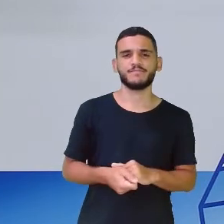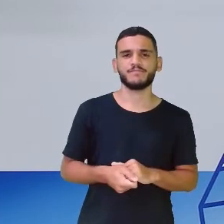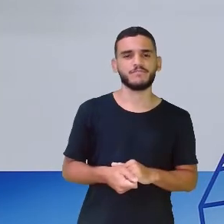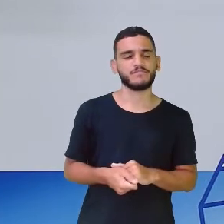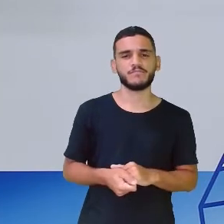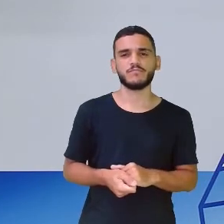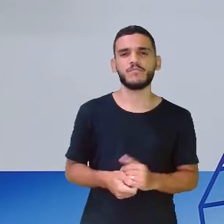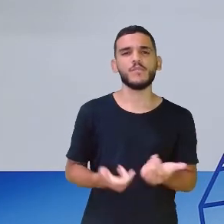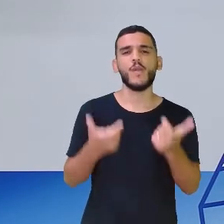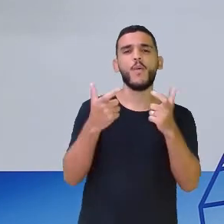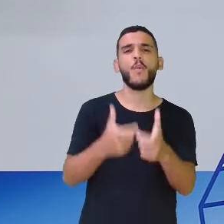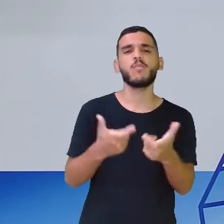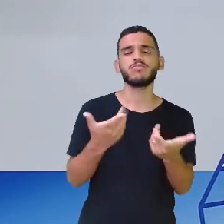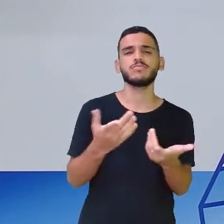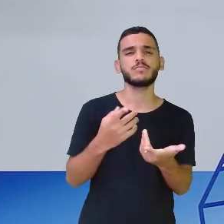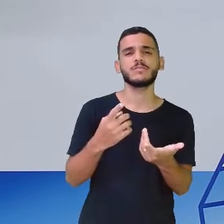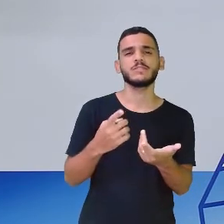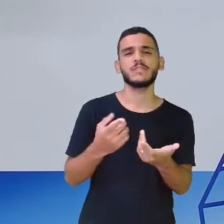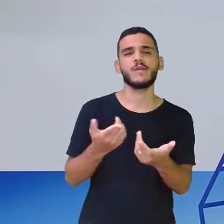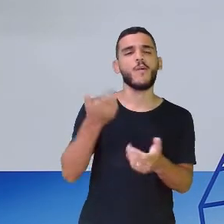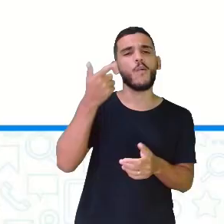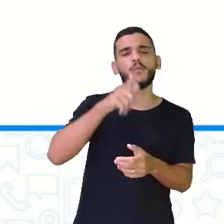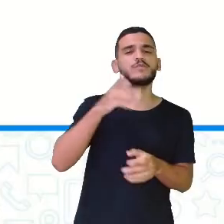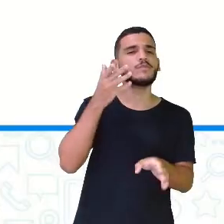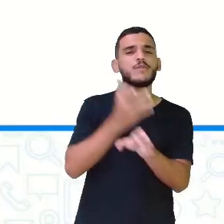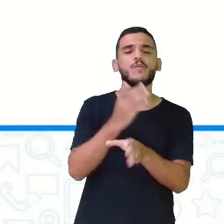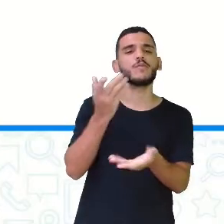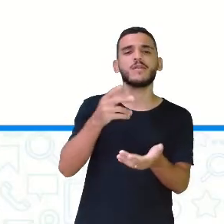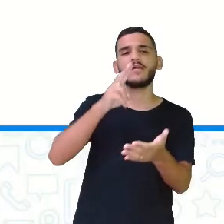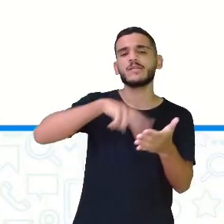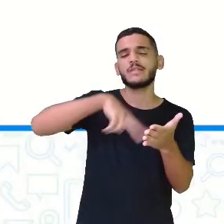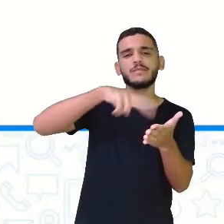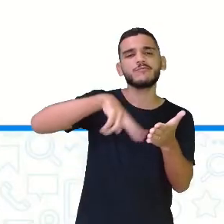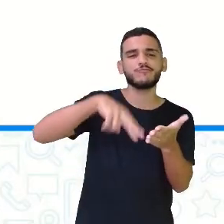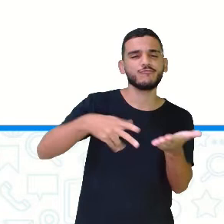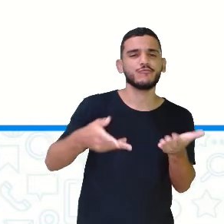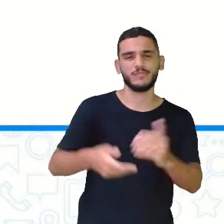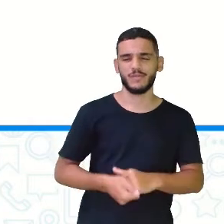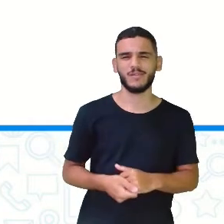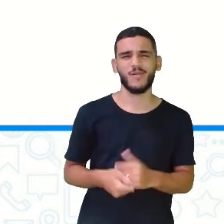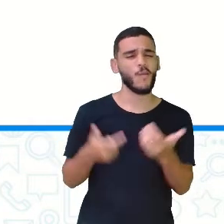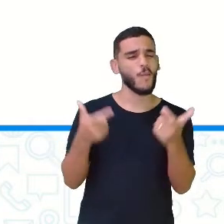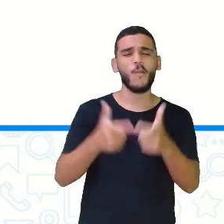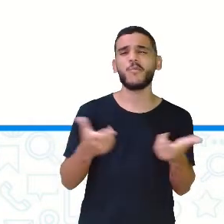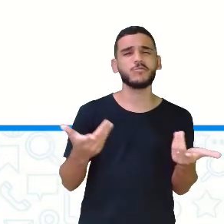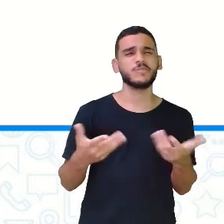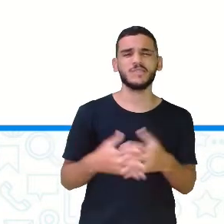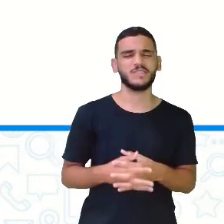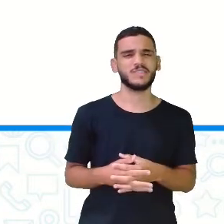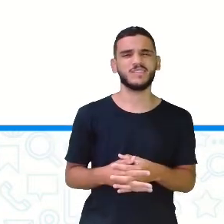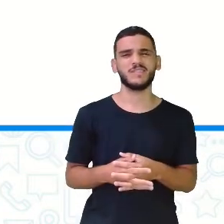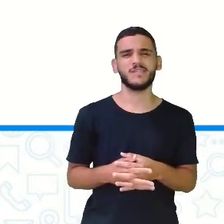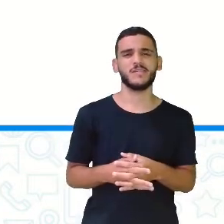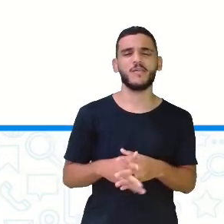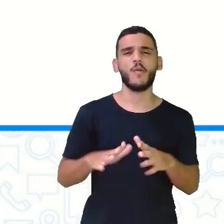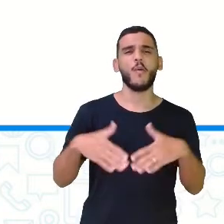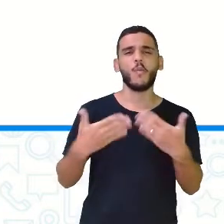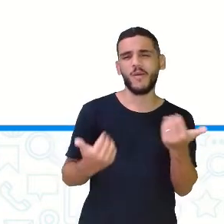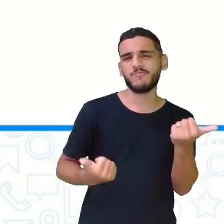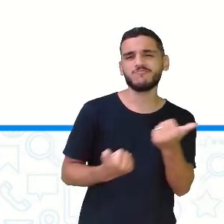encontrar a leitura. Se ela está presente no nosso dia a dia, onde eu posso encontrar? Qual é o